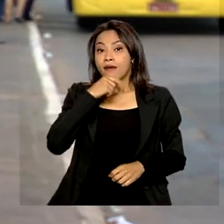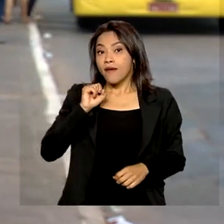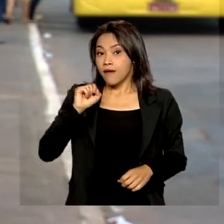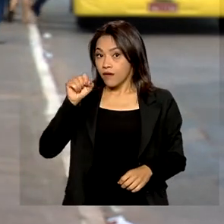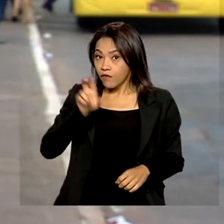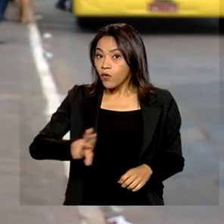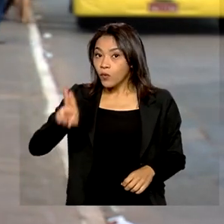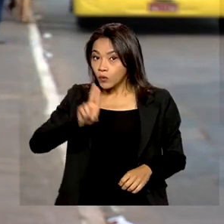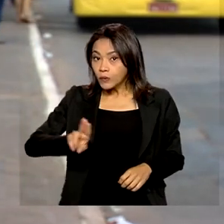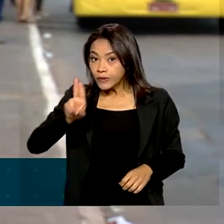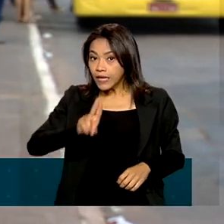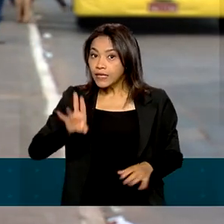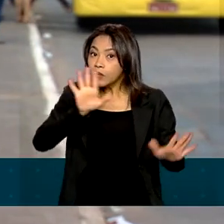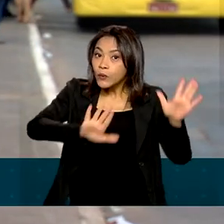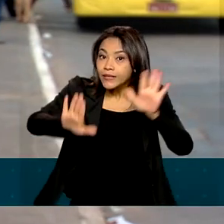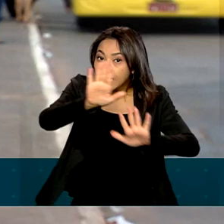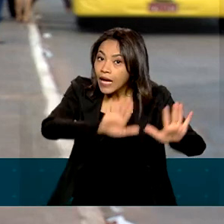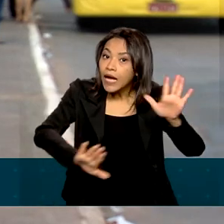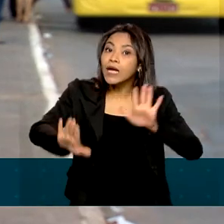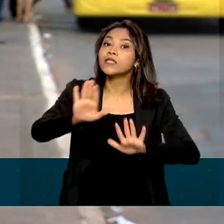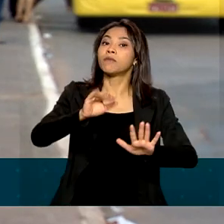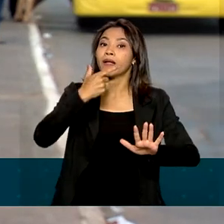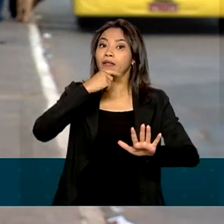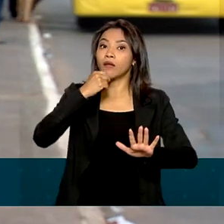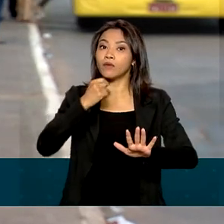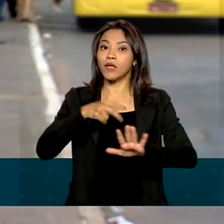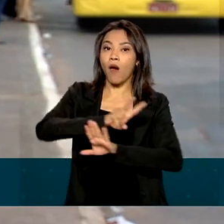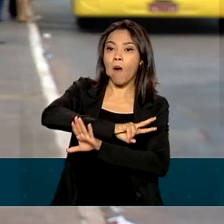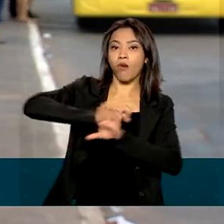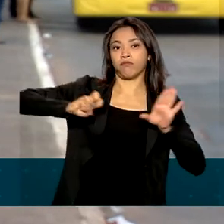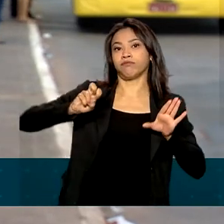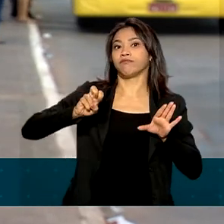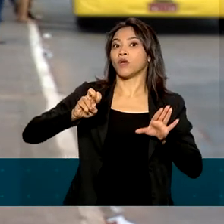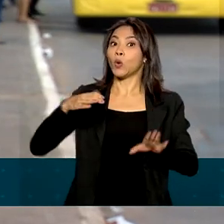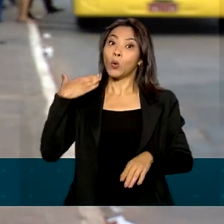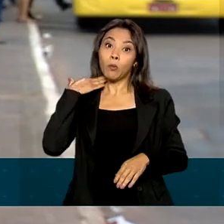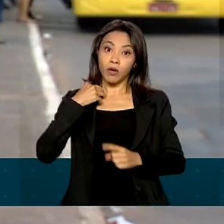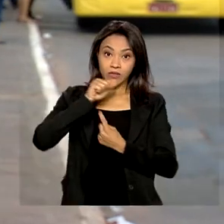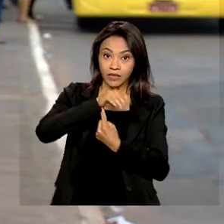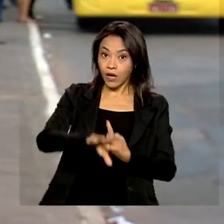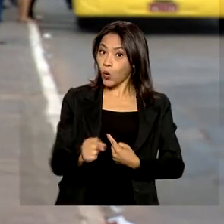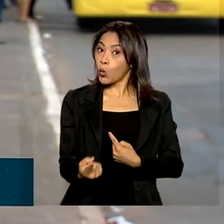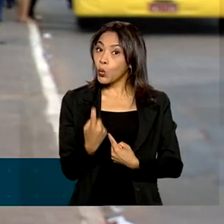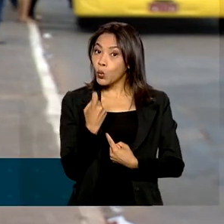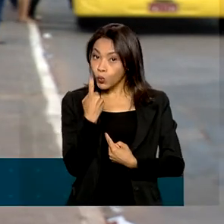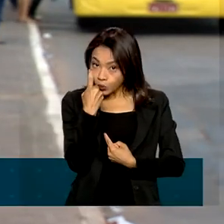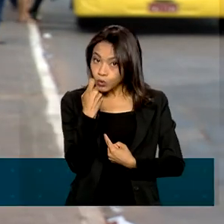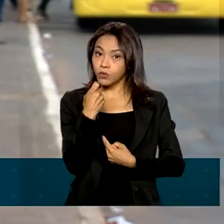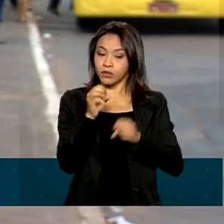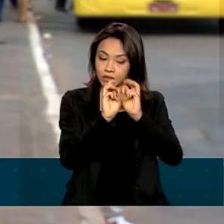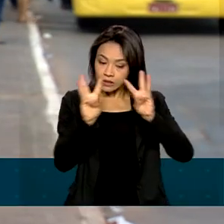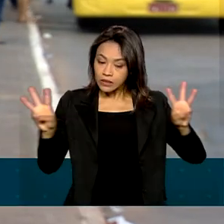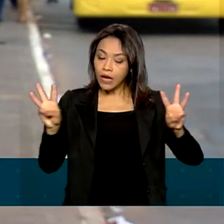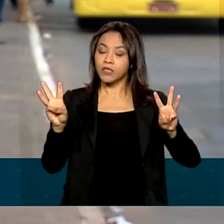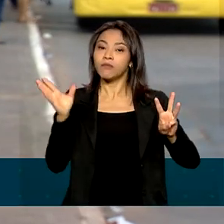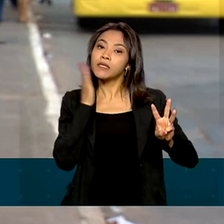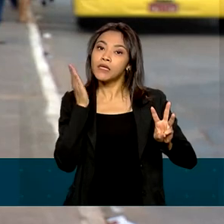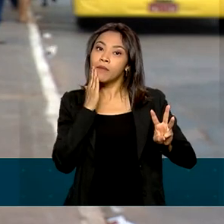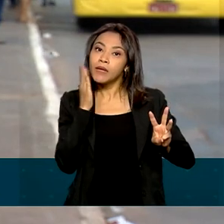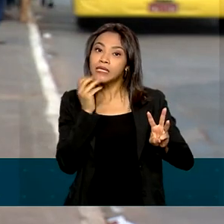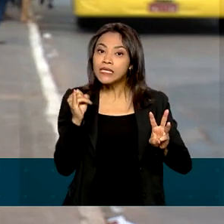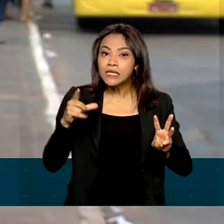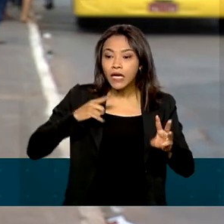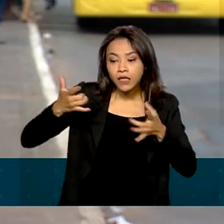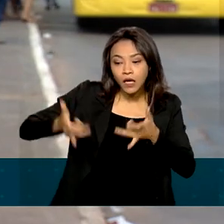devem tomar cuidado para não caírem em golpes. O Banco Central alerta que o único site para consulta e solicitação no